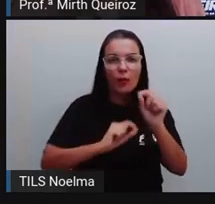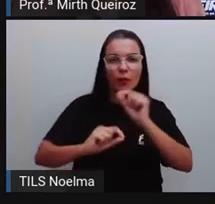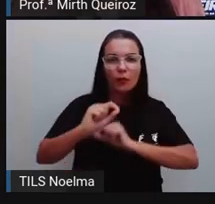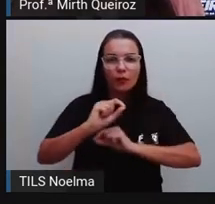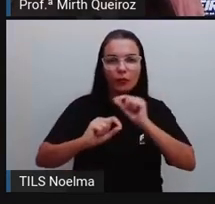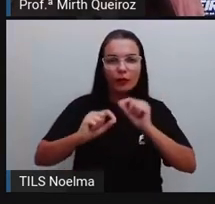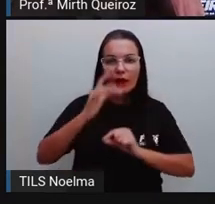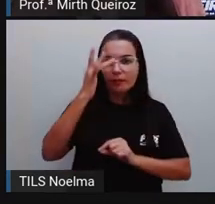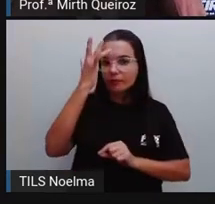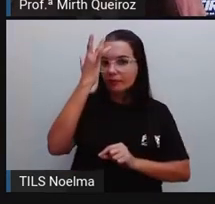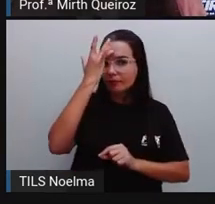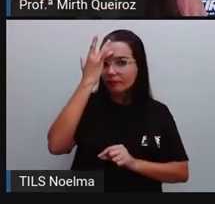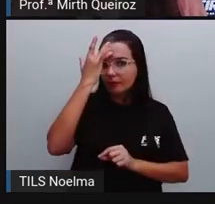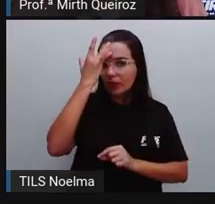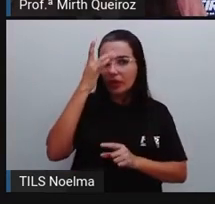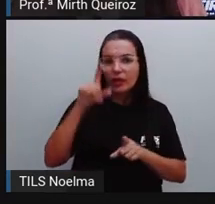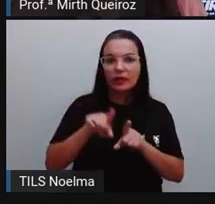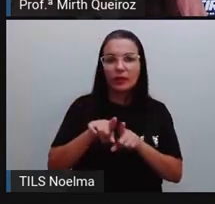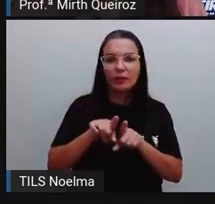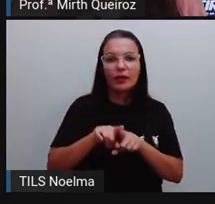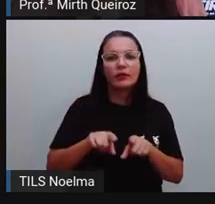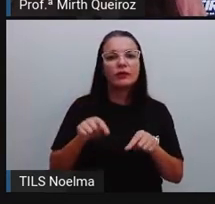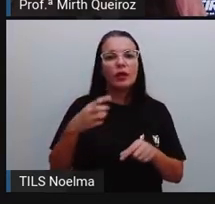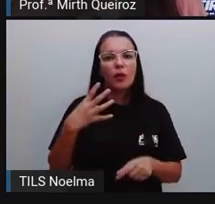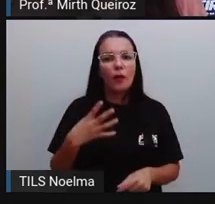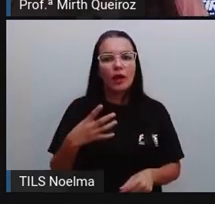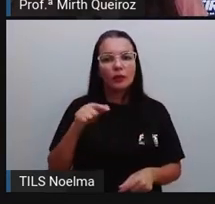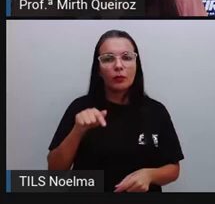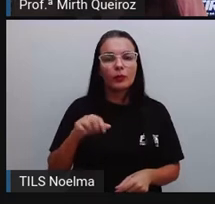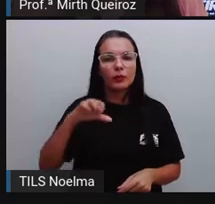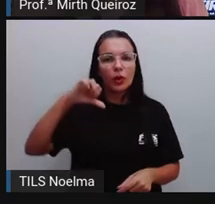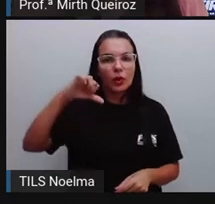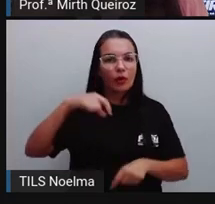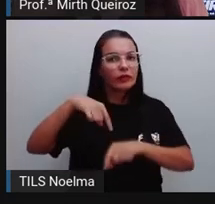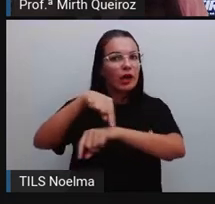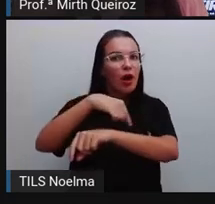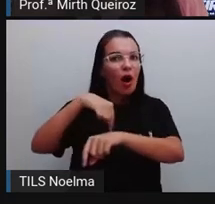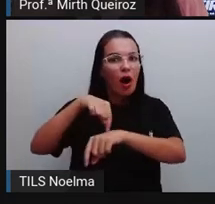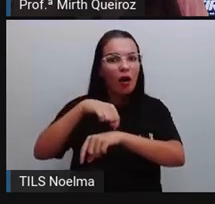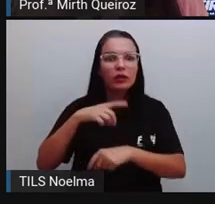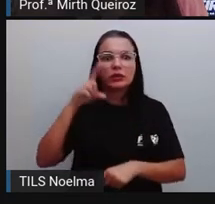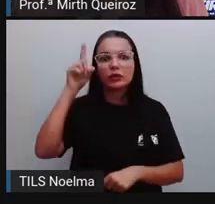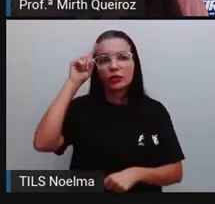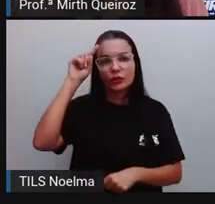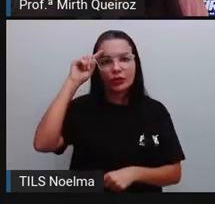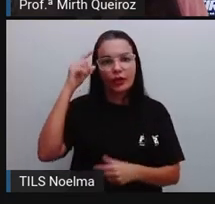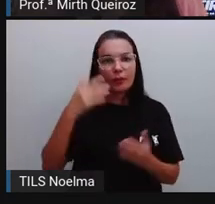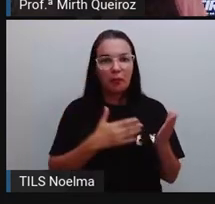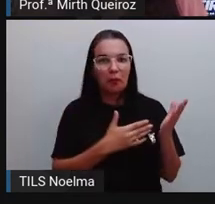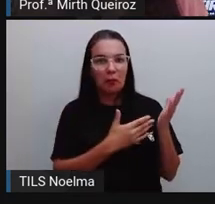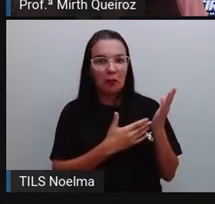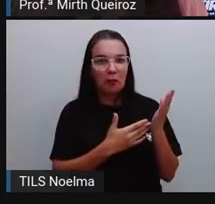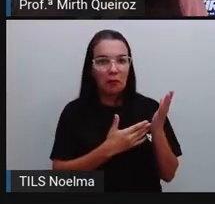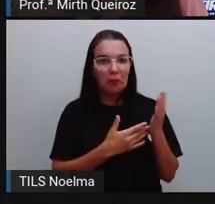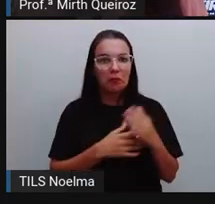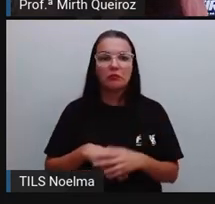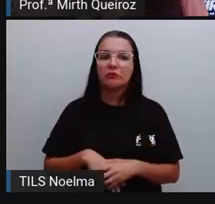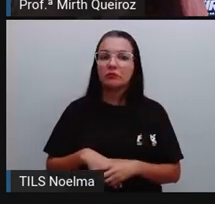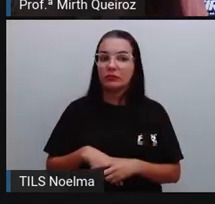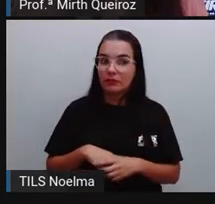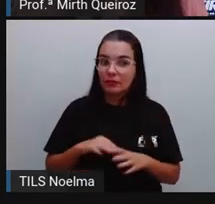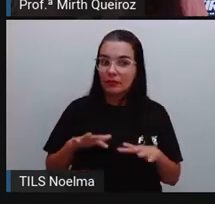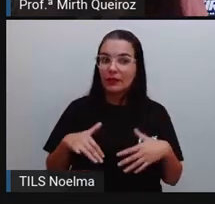horas por dia, e a Índia, 4,9 horas por dia. Imagina aí, quase